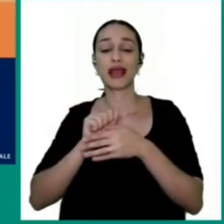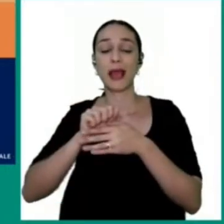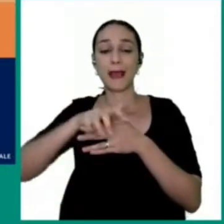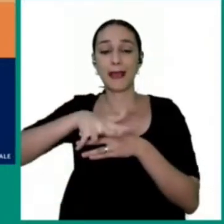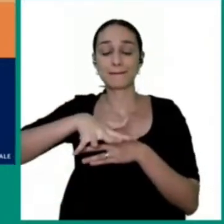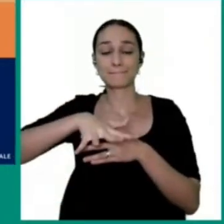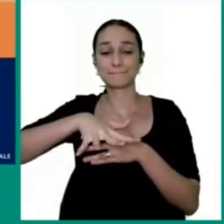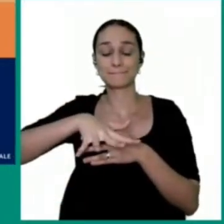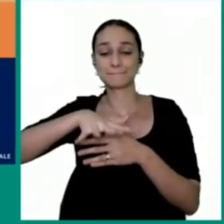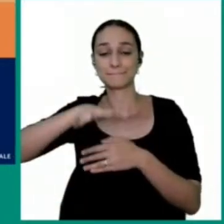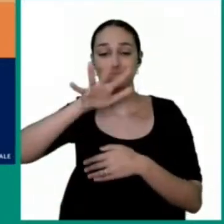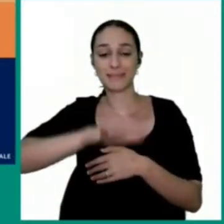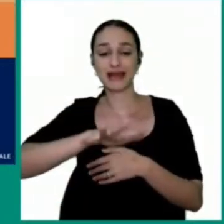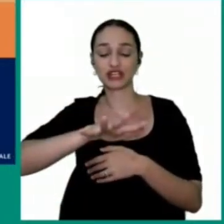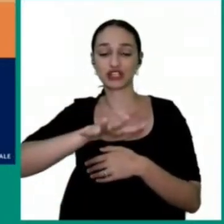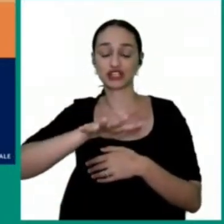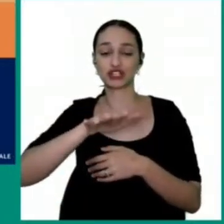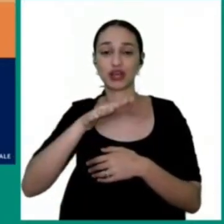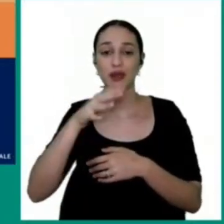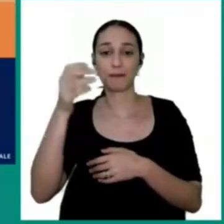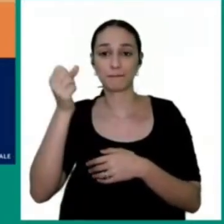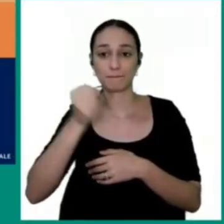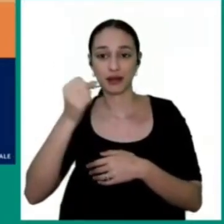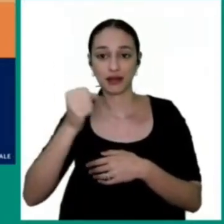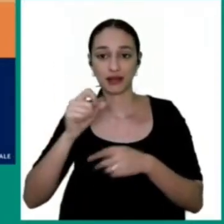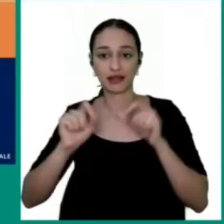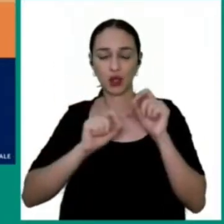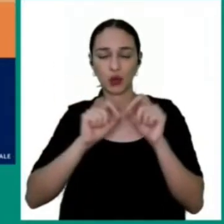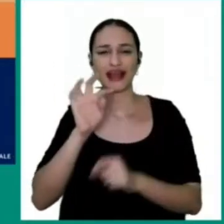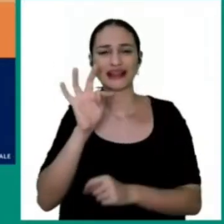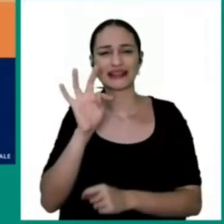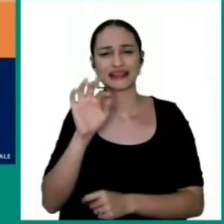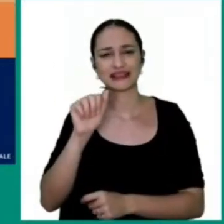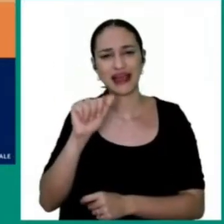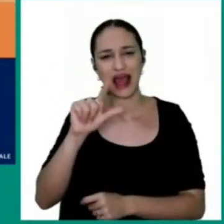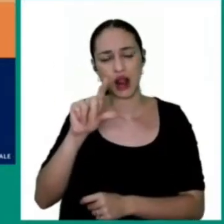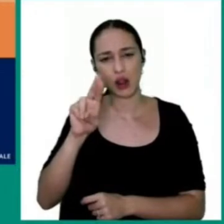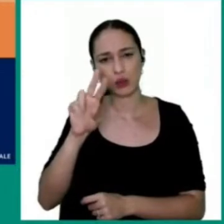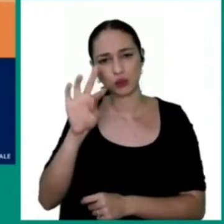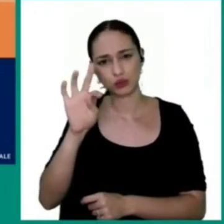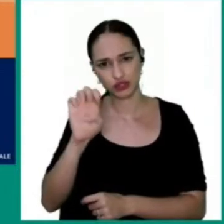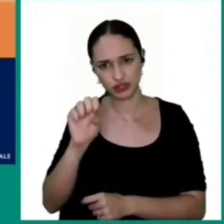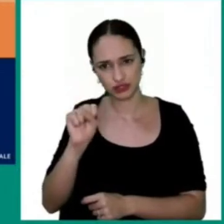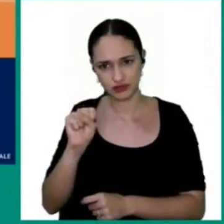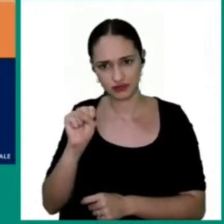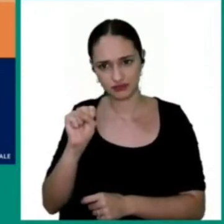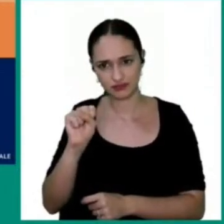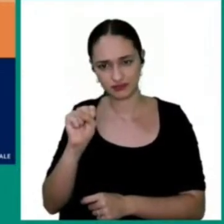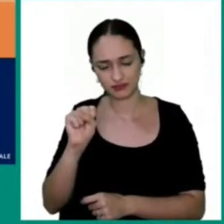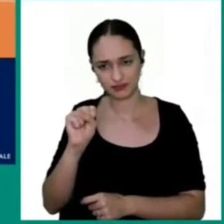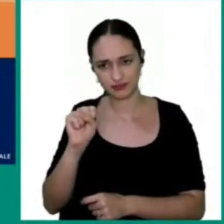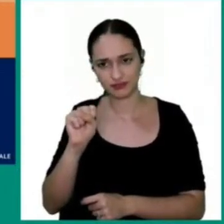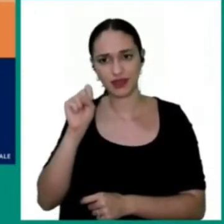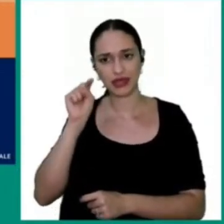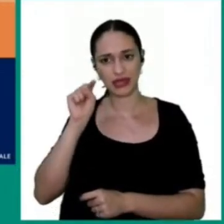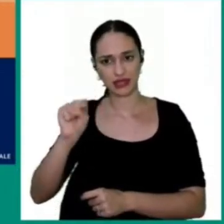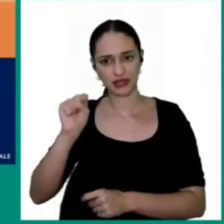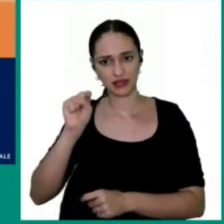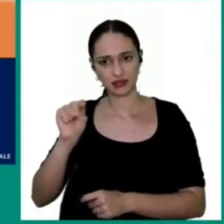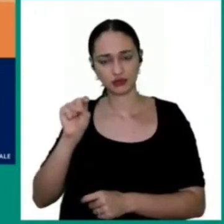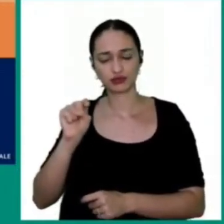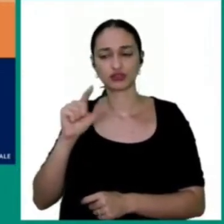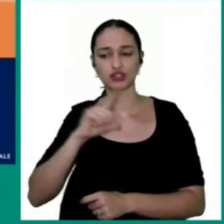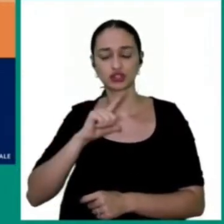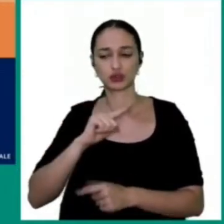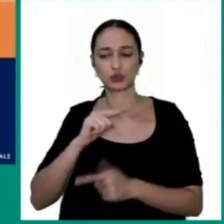taludes Que margeiam toda a estrutura Do vertedouro de doutor Esses taludes estavam Com problema